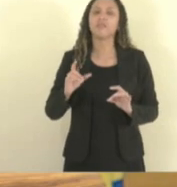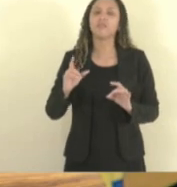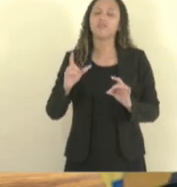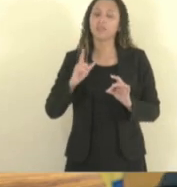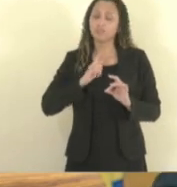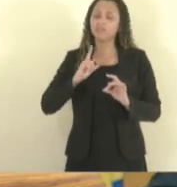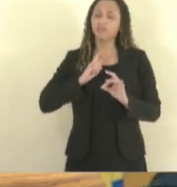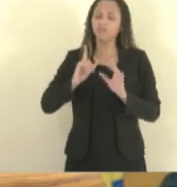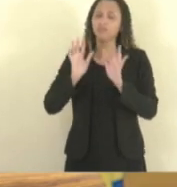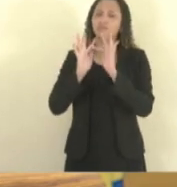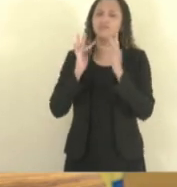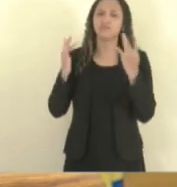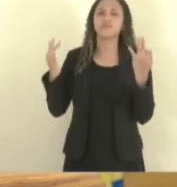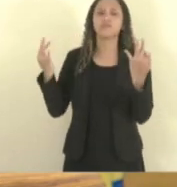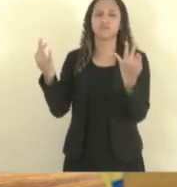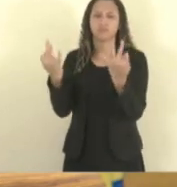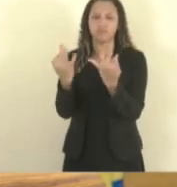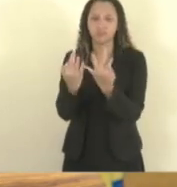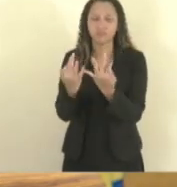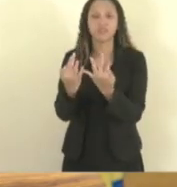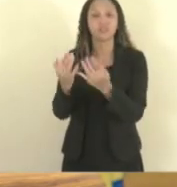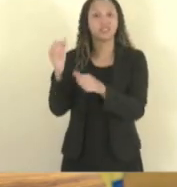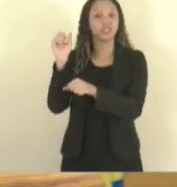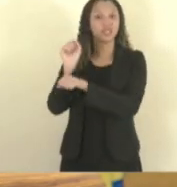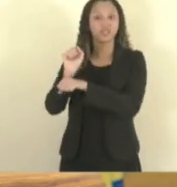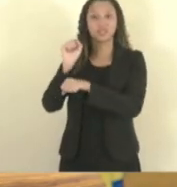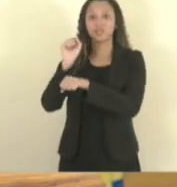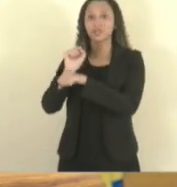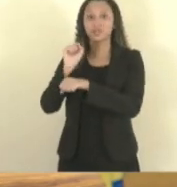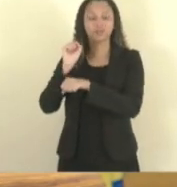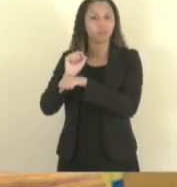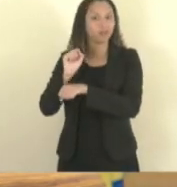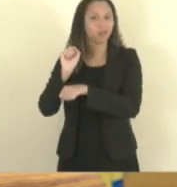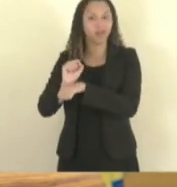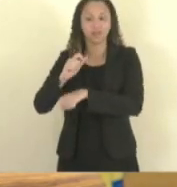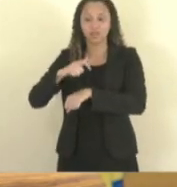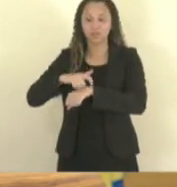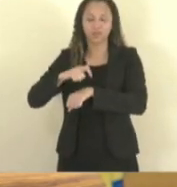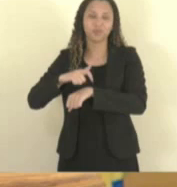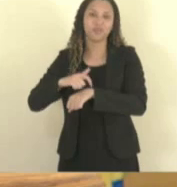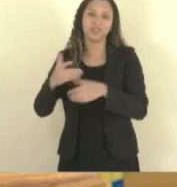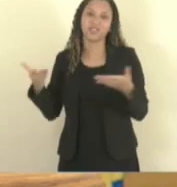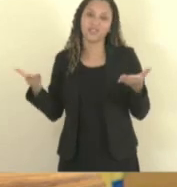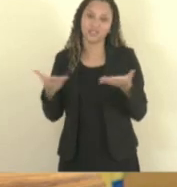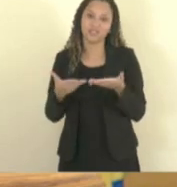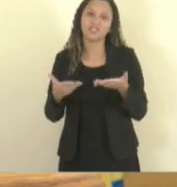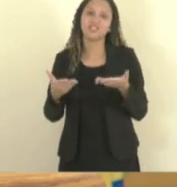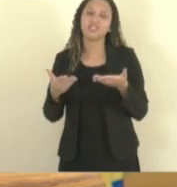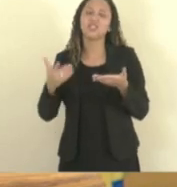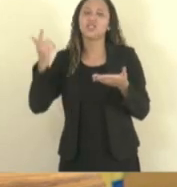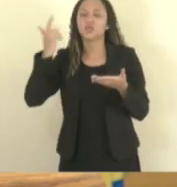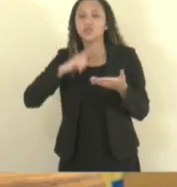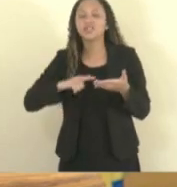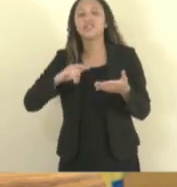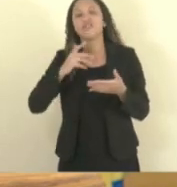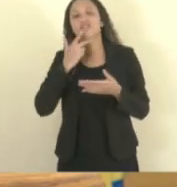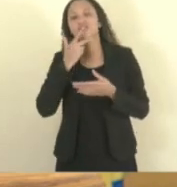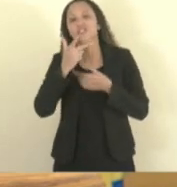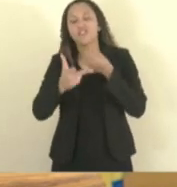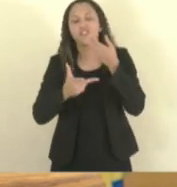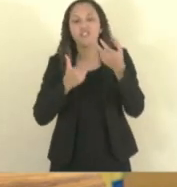aguardam tanto por esse momento de falar, de oportunizar